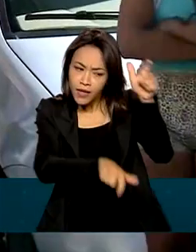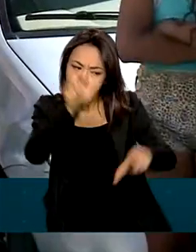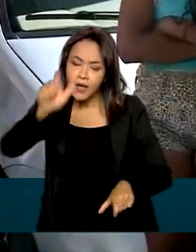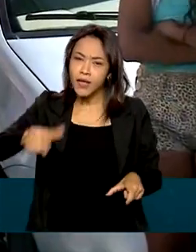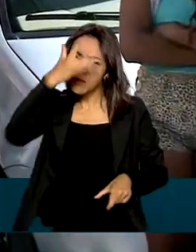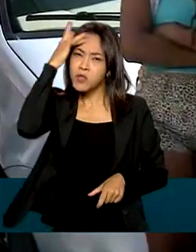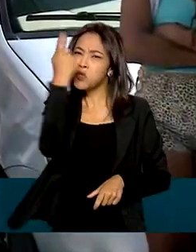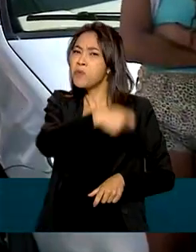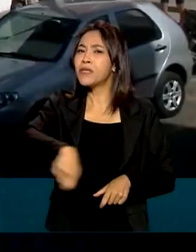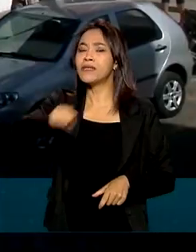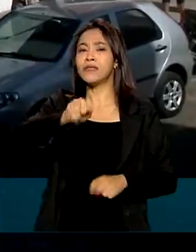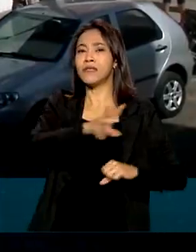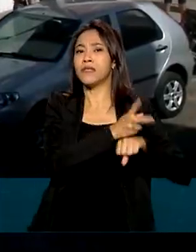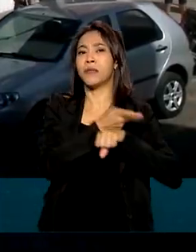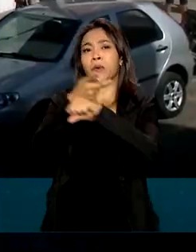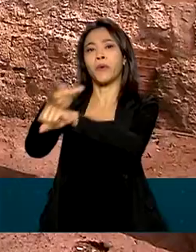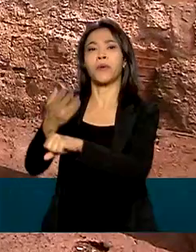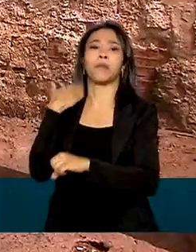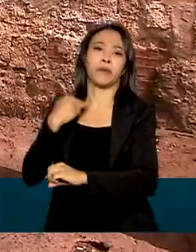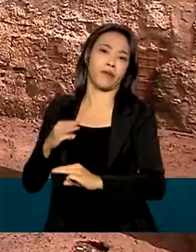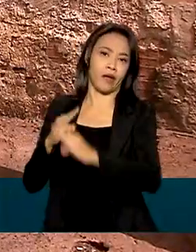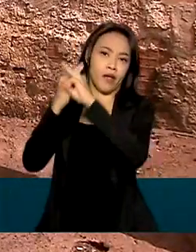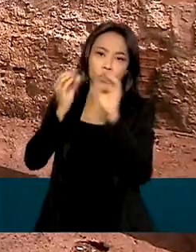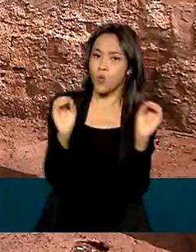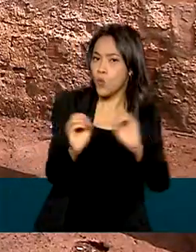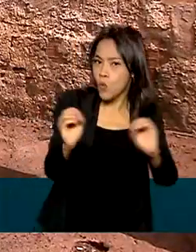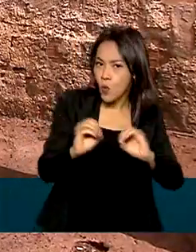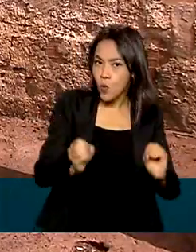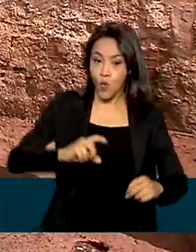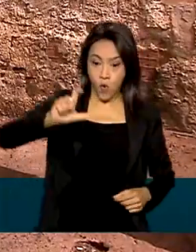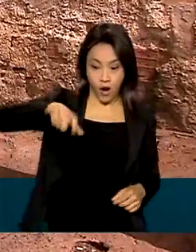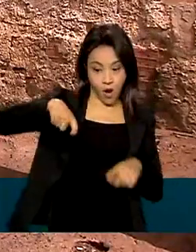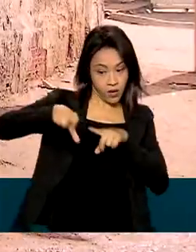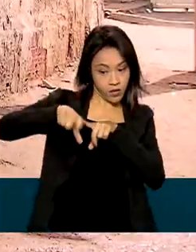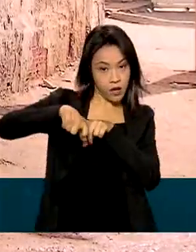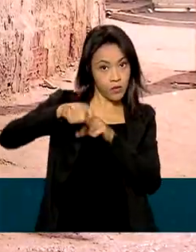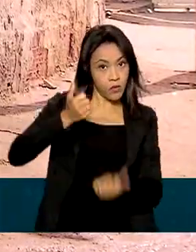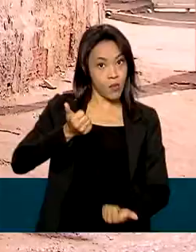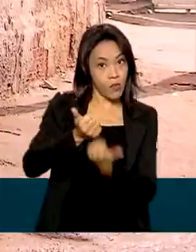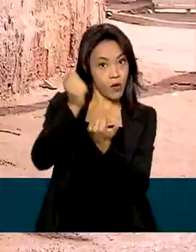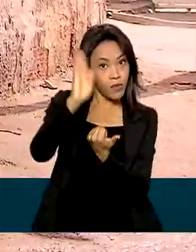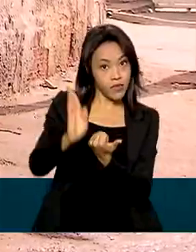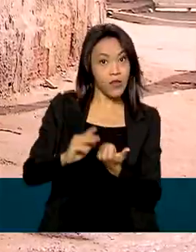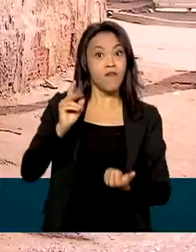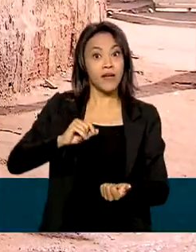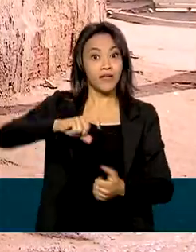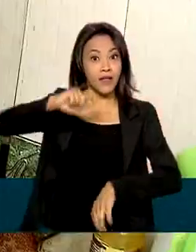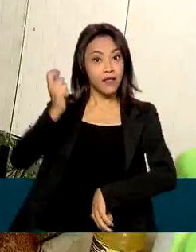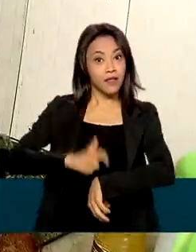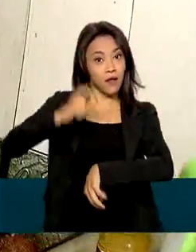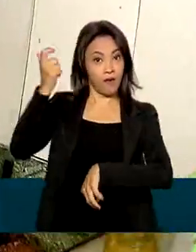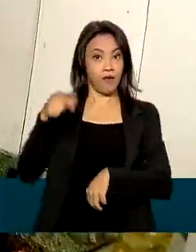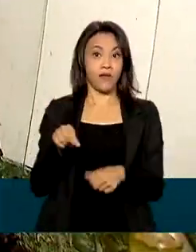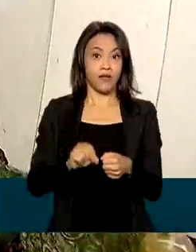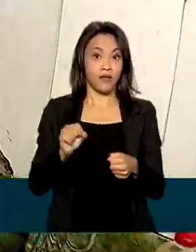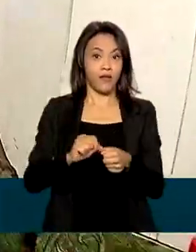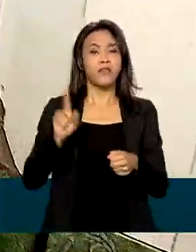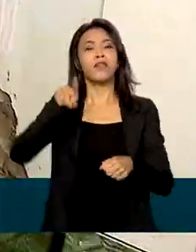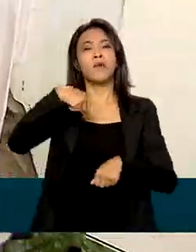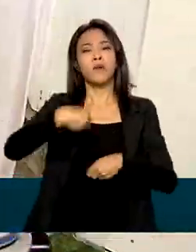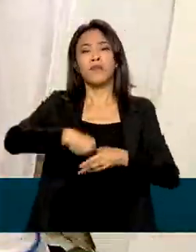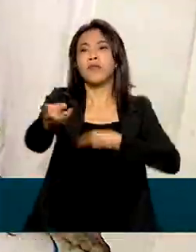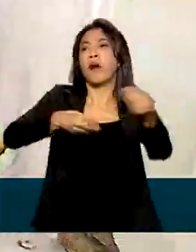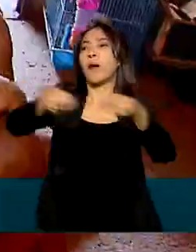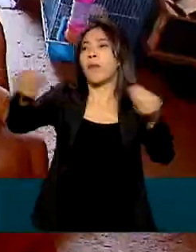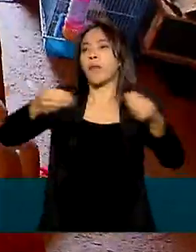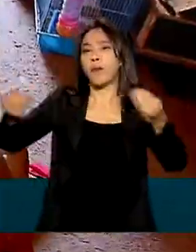precisa ir a uma agência da Caixa. O cartão do Auxílio Brasil vai ser gerado automaticamente e enviado ao